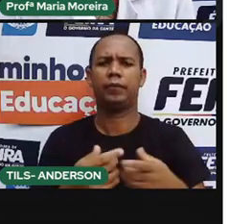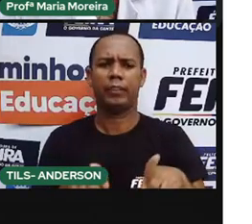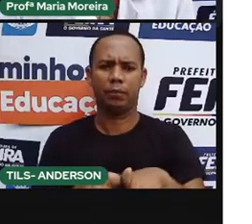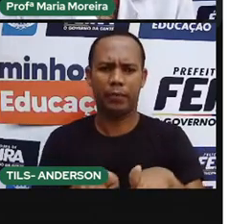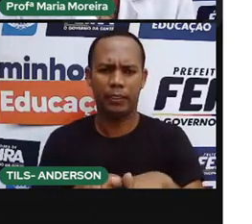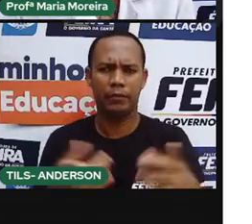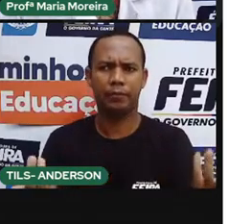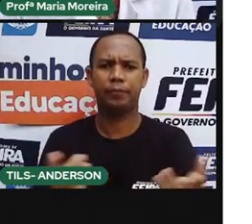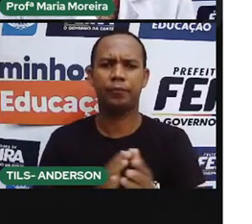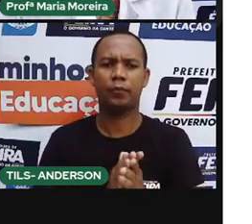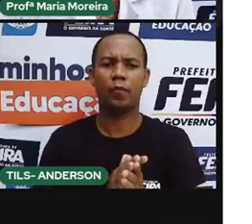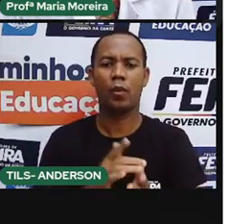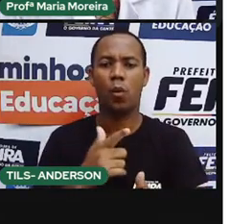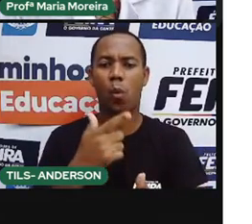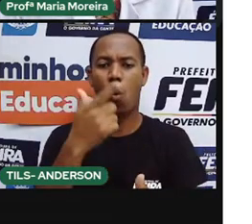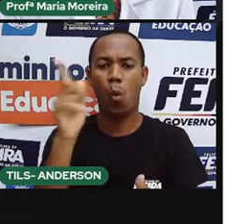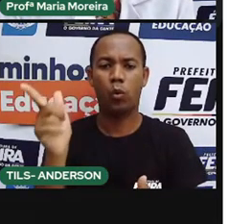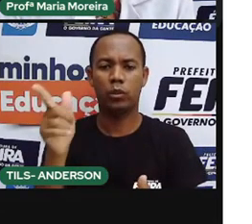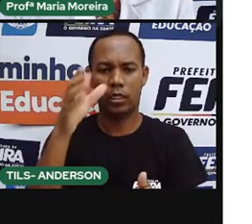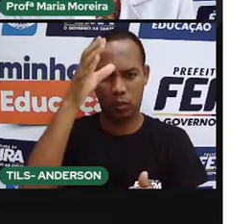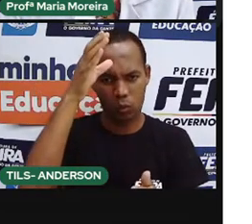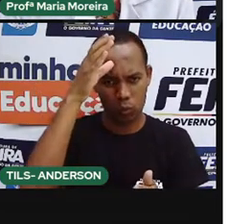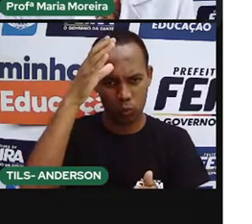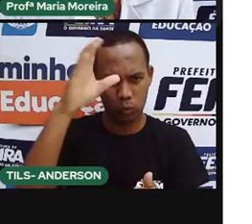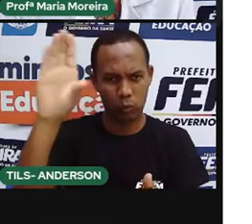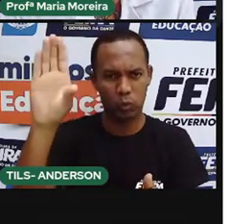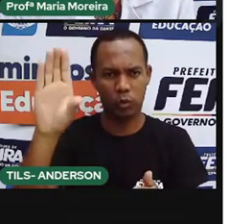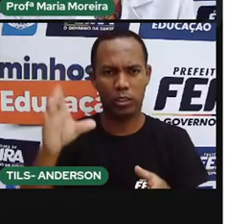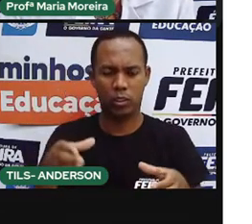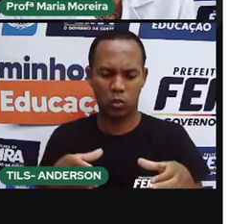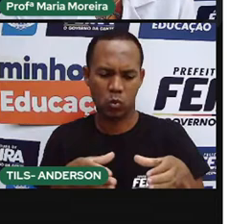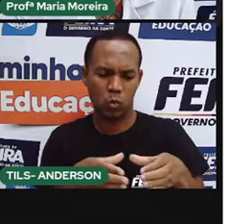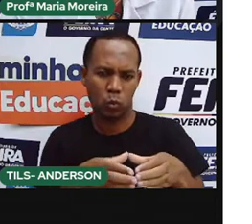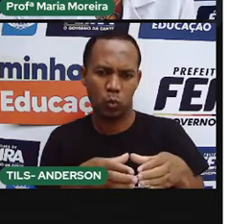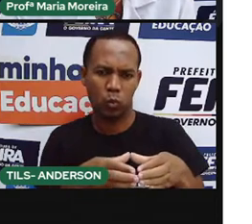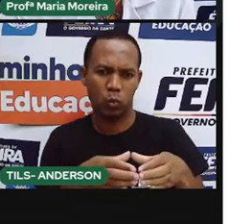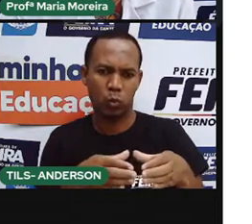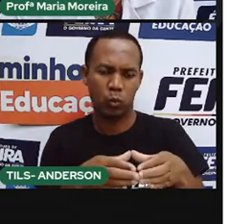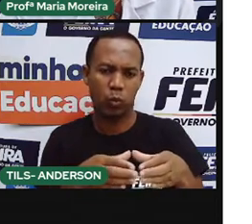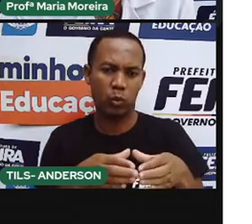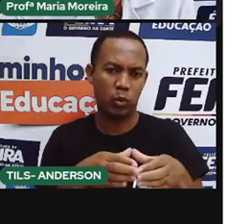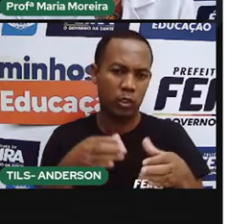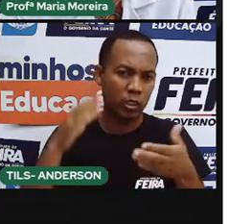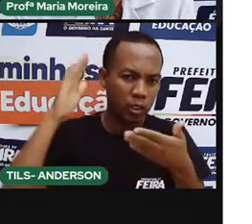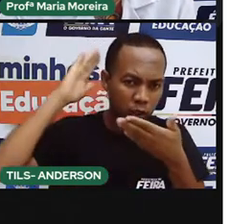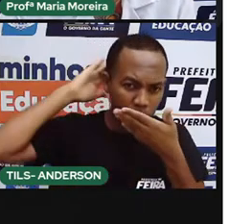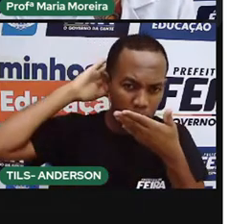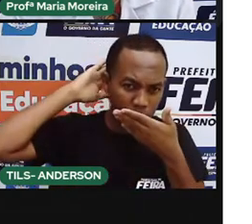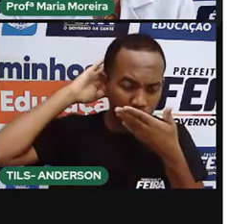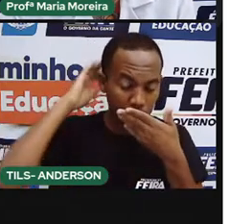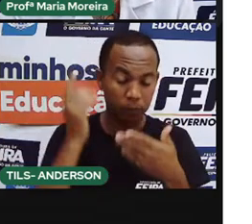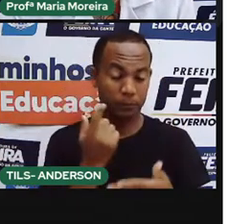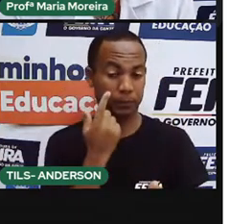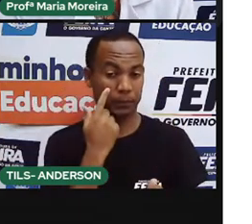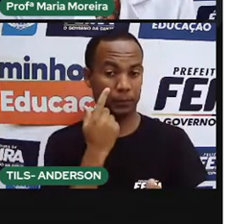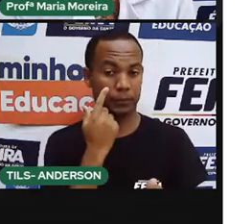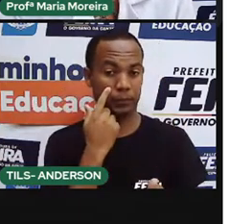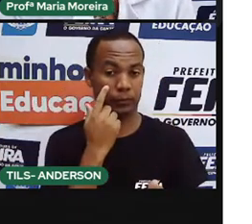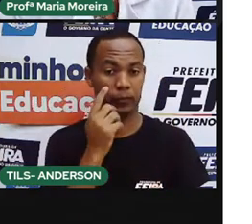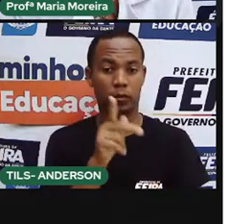Bom, um outro costume indígena, deixa eu só voltar aqui para falar uma coisa com vocês, porque é uma prova limitada, ela vai dizer.